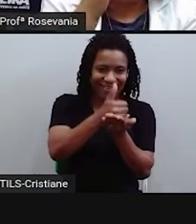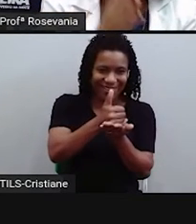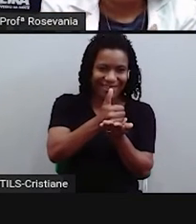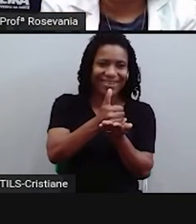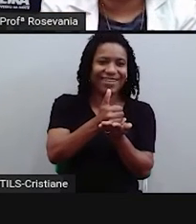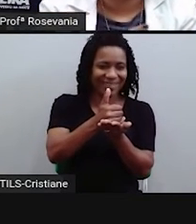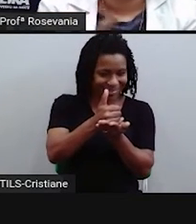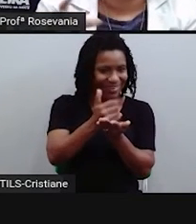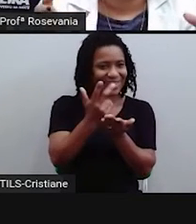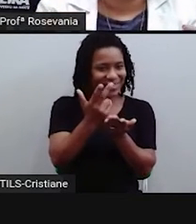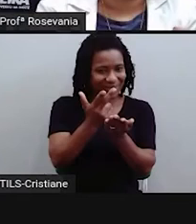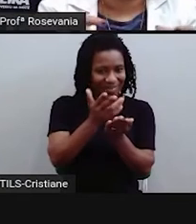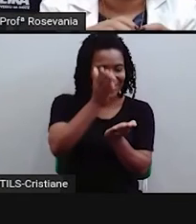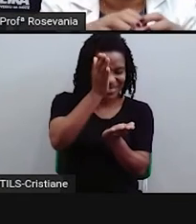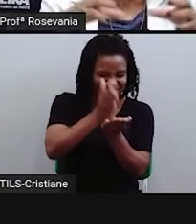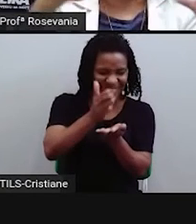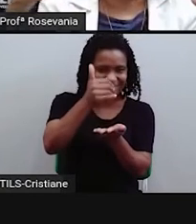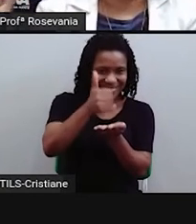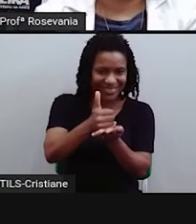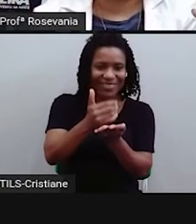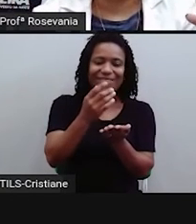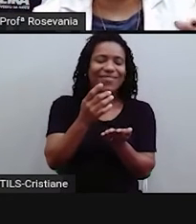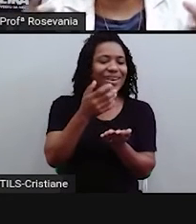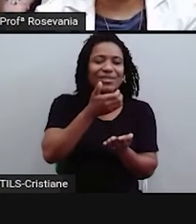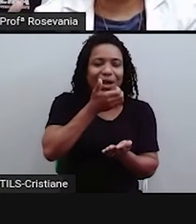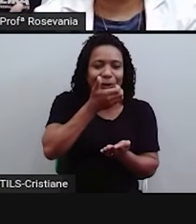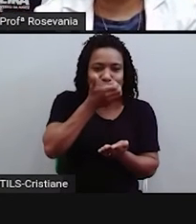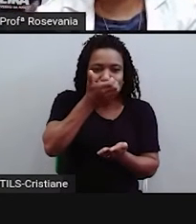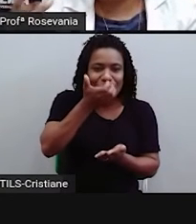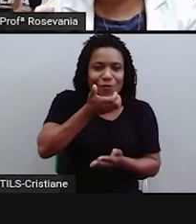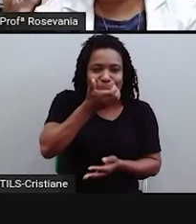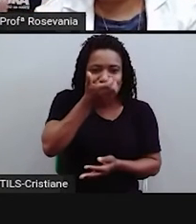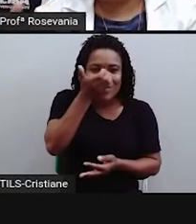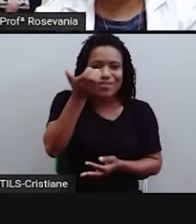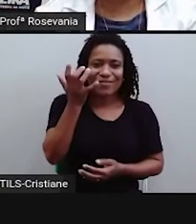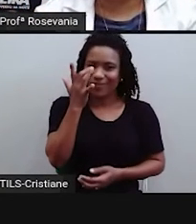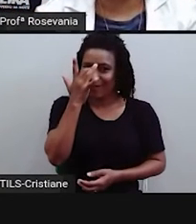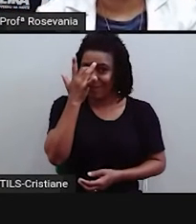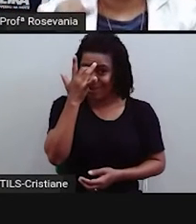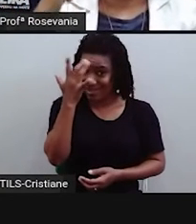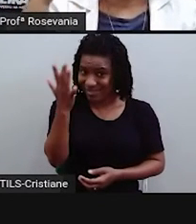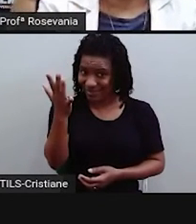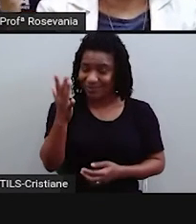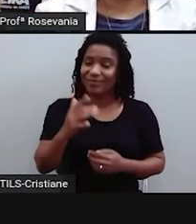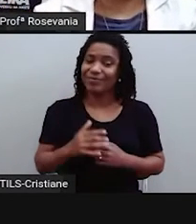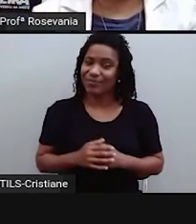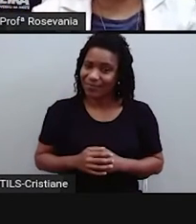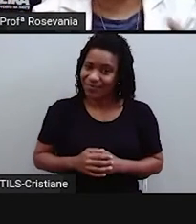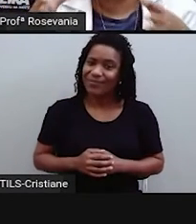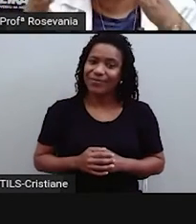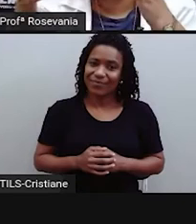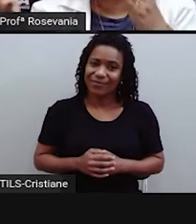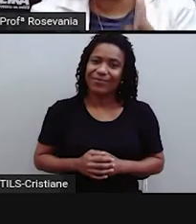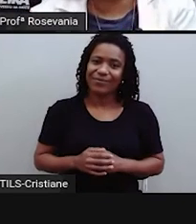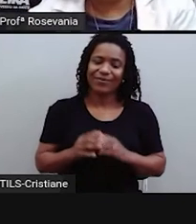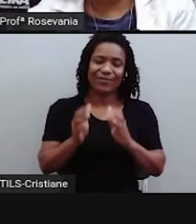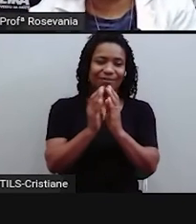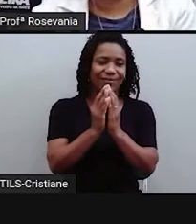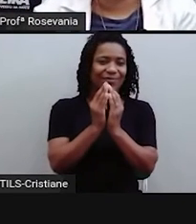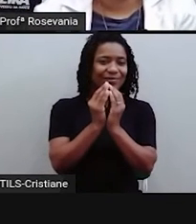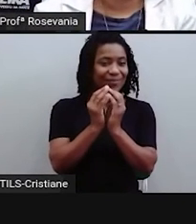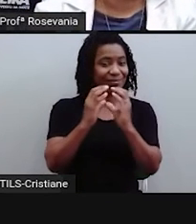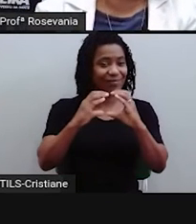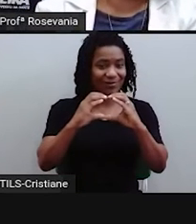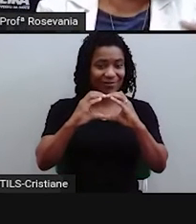entendem aquele primeiro corte que você dá ali, aí um lado, né, fazendo uma referência, seria o que representaria